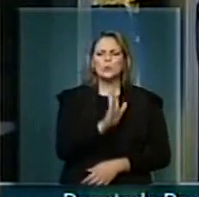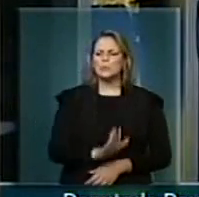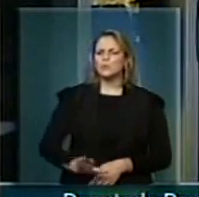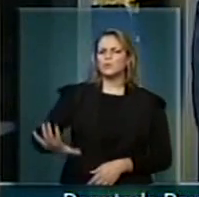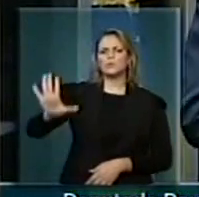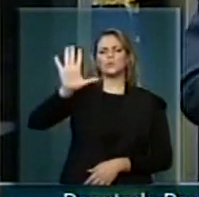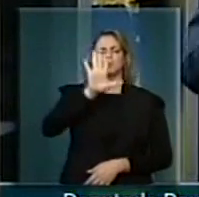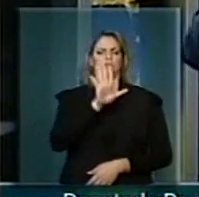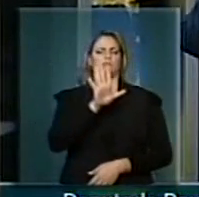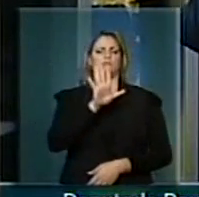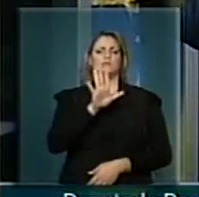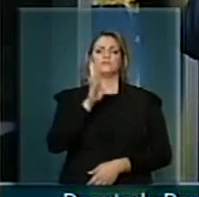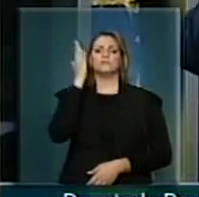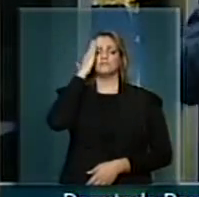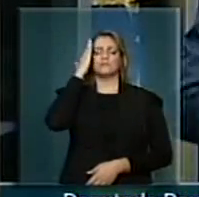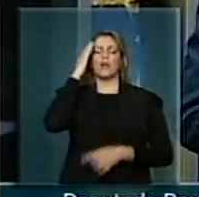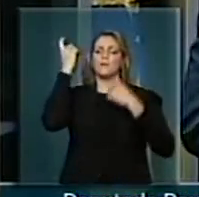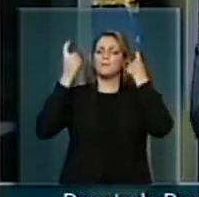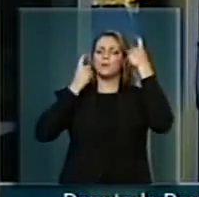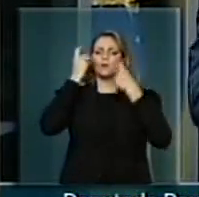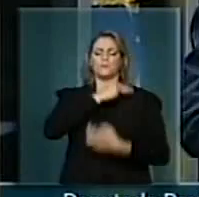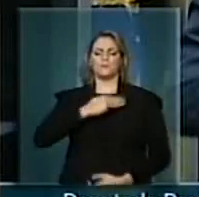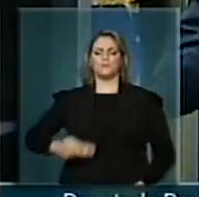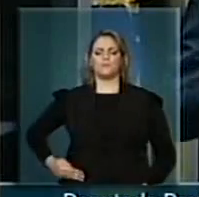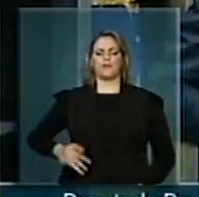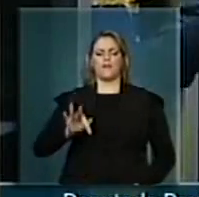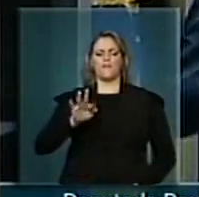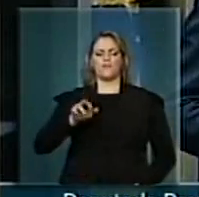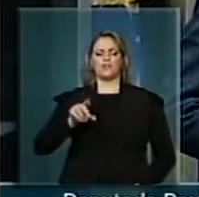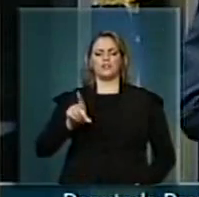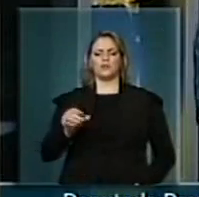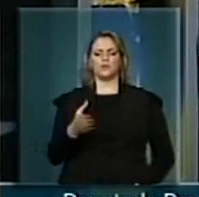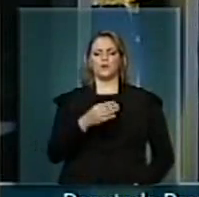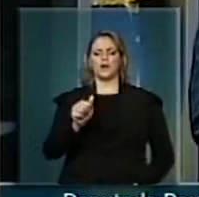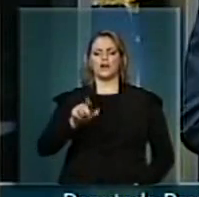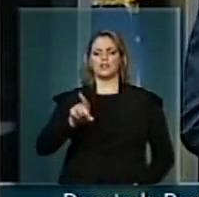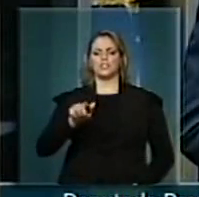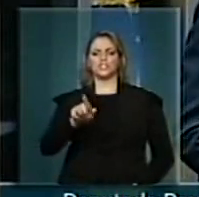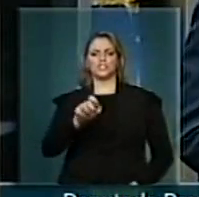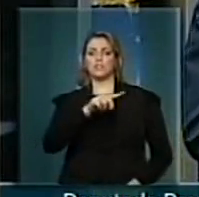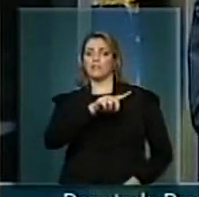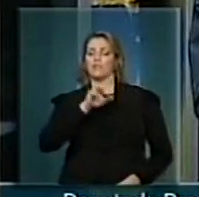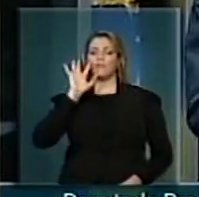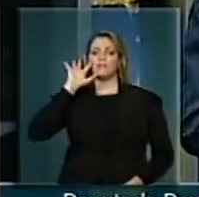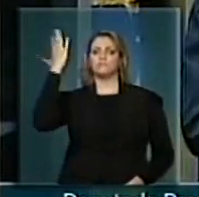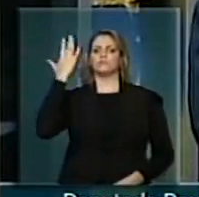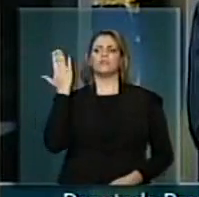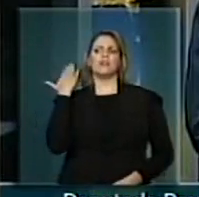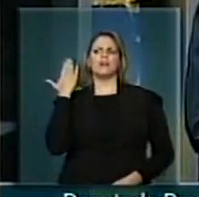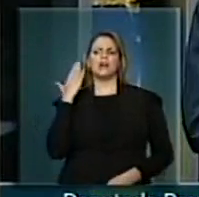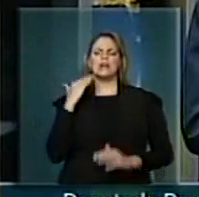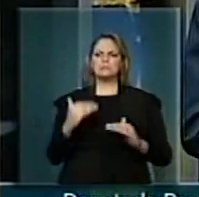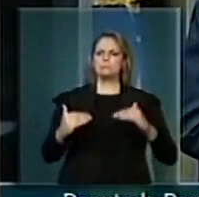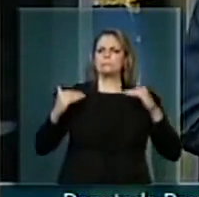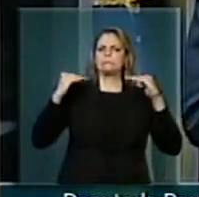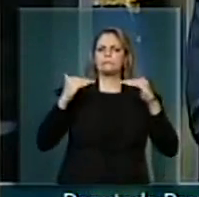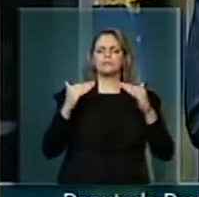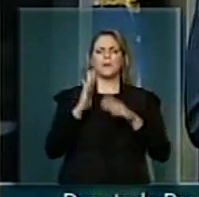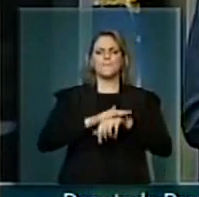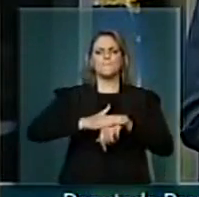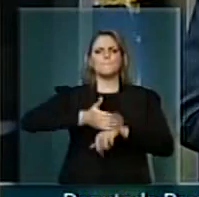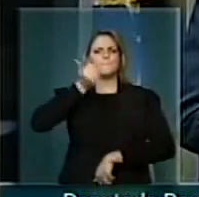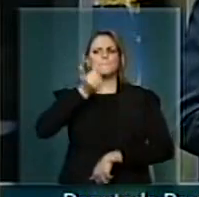sabendo da preocupação que o ministro Fernando Haddad, que revolucionou a educação nesse país, educação superior, a educação técnica e tecnológica,